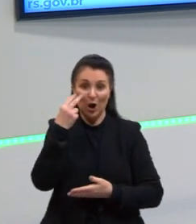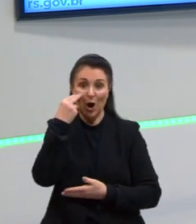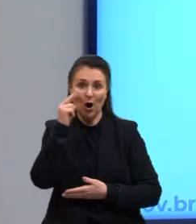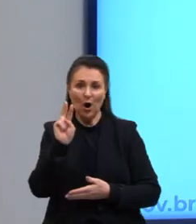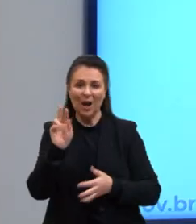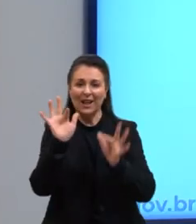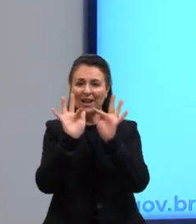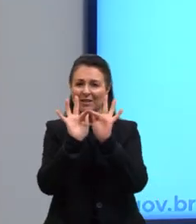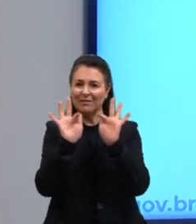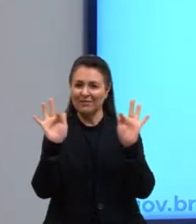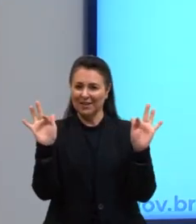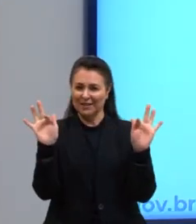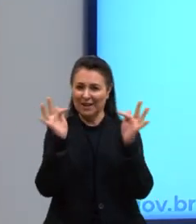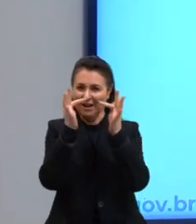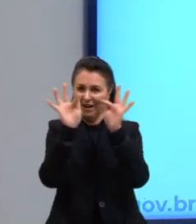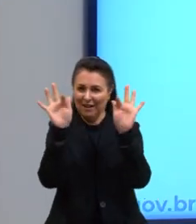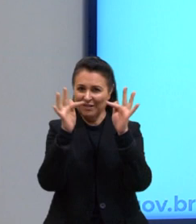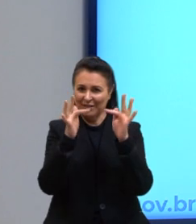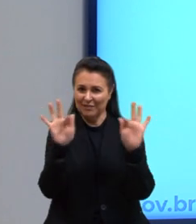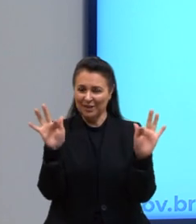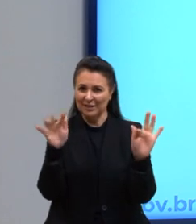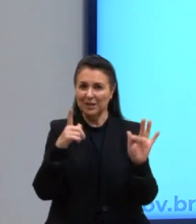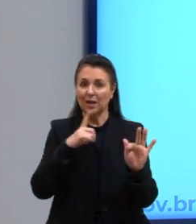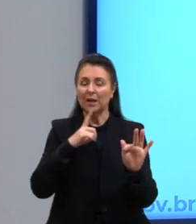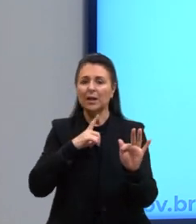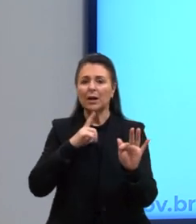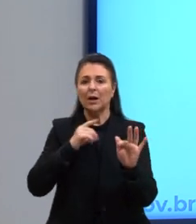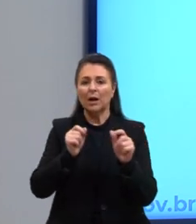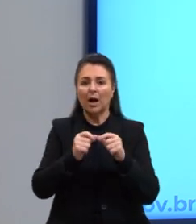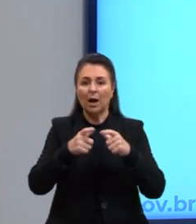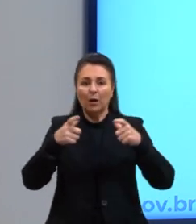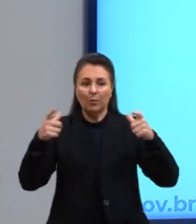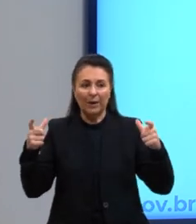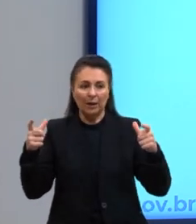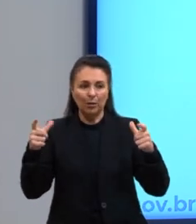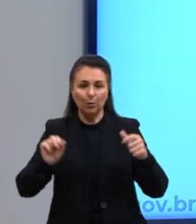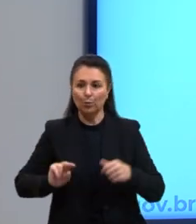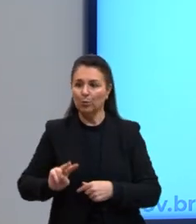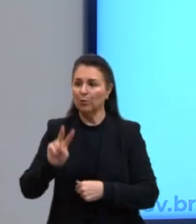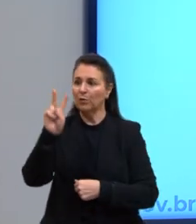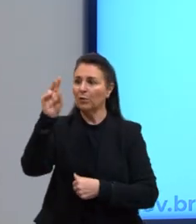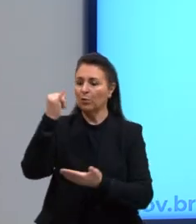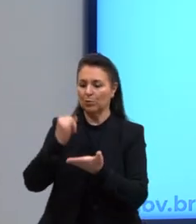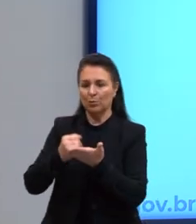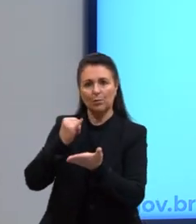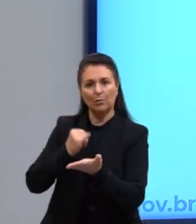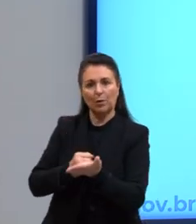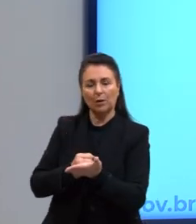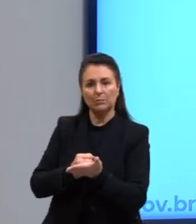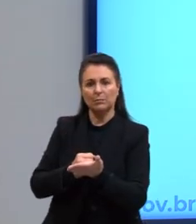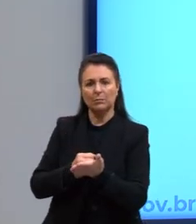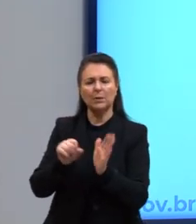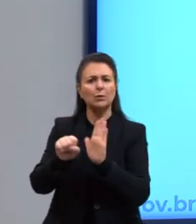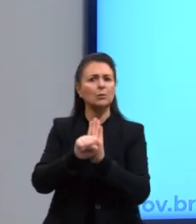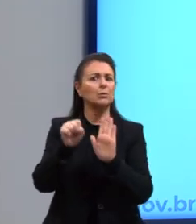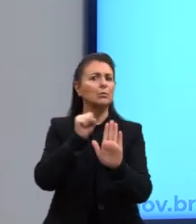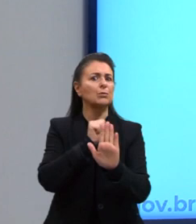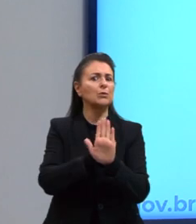essa frase aqui. Houve aumento no valor dos impostos. Qual é o sujeito da minha oração?